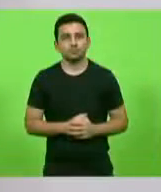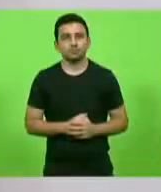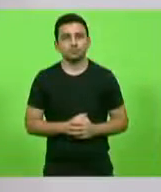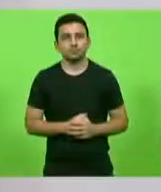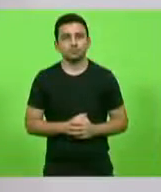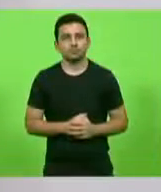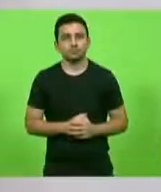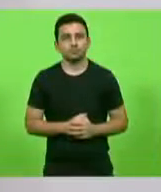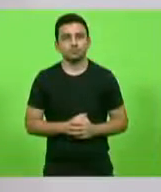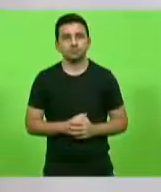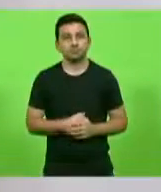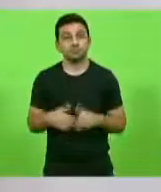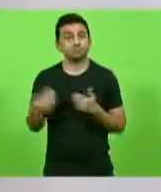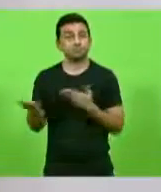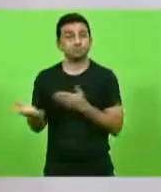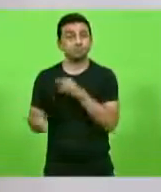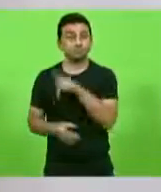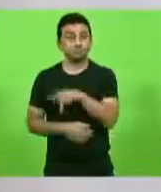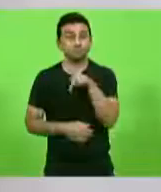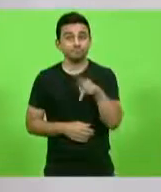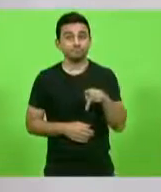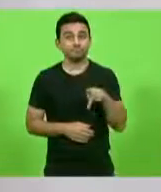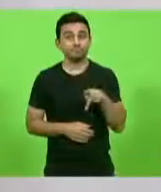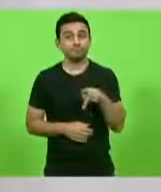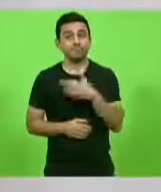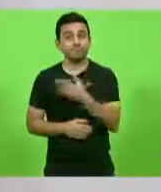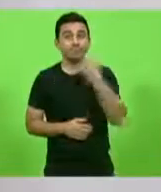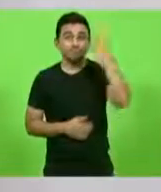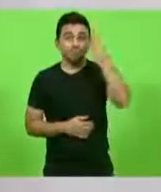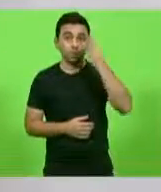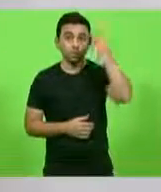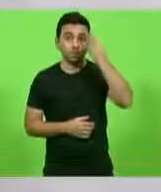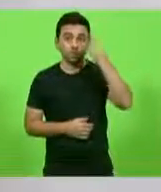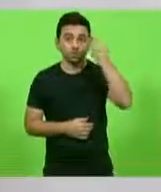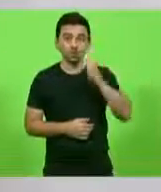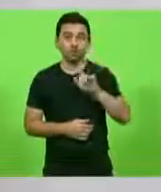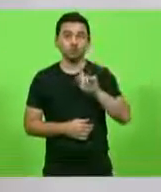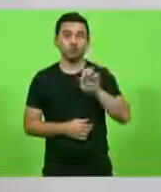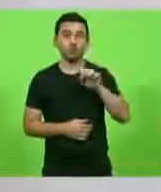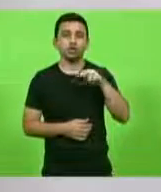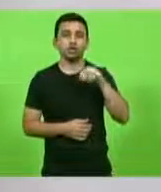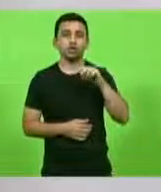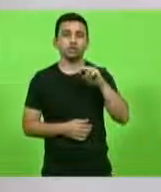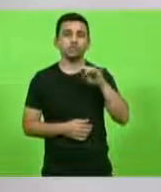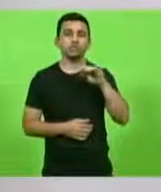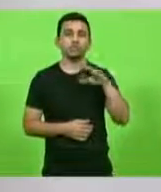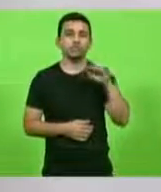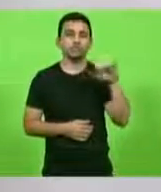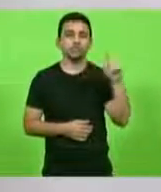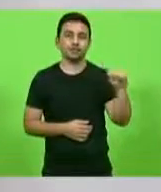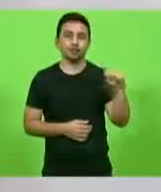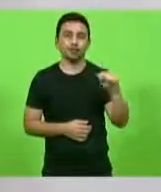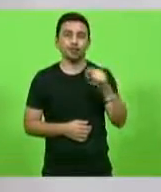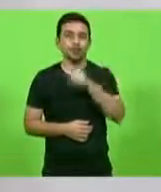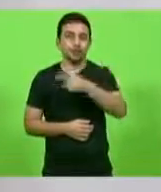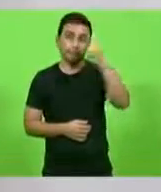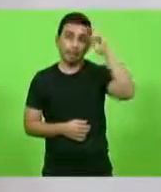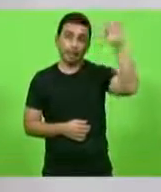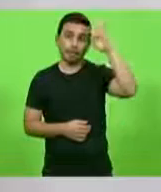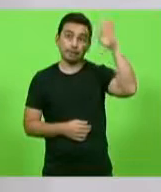Se é o professor que tem uma teoria de genocídio por omissão que ele deve ter tirado da bunda dele.